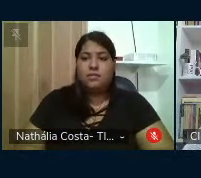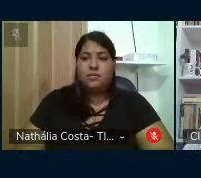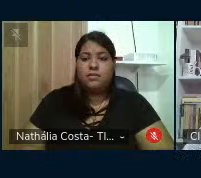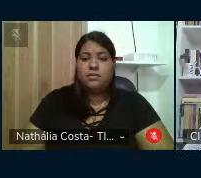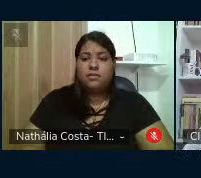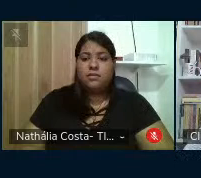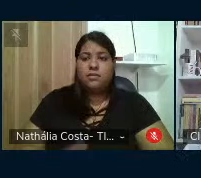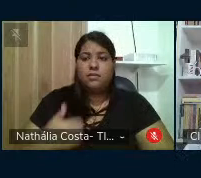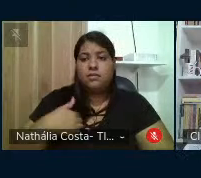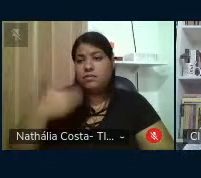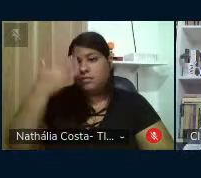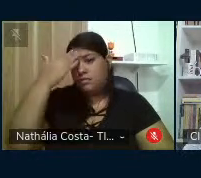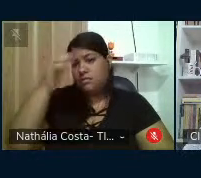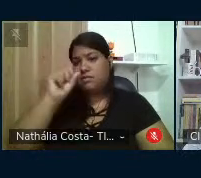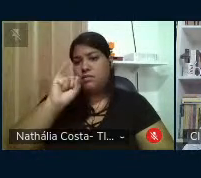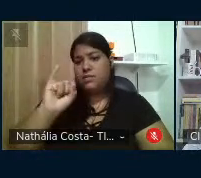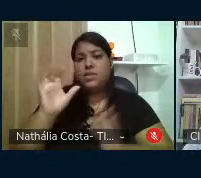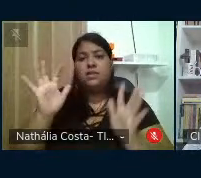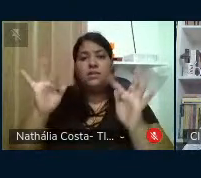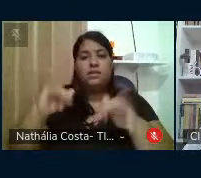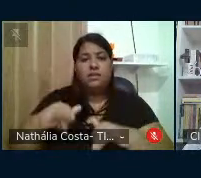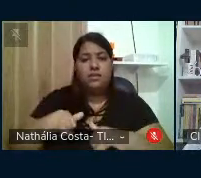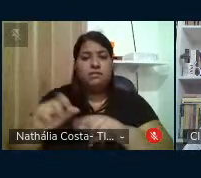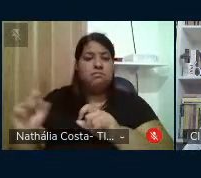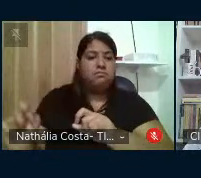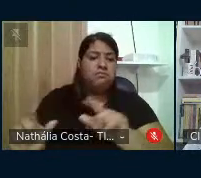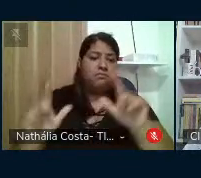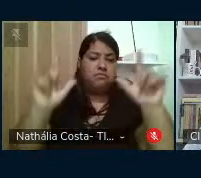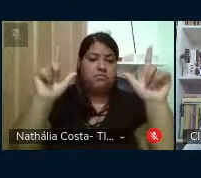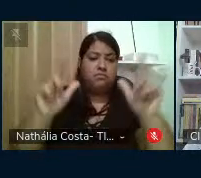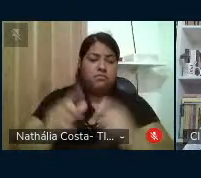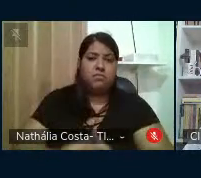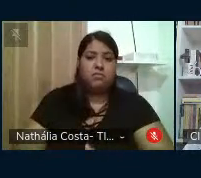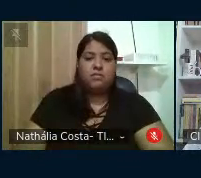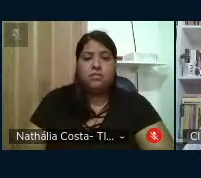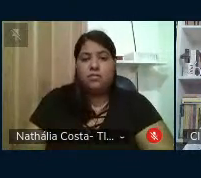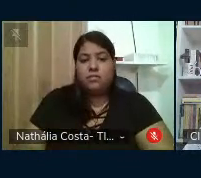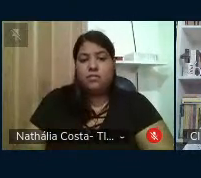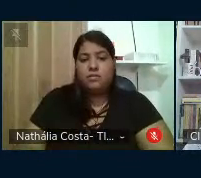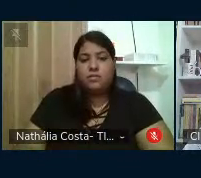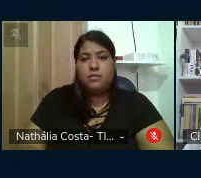Eu não sei se encerrou o compartilhamento, Claudio Lênin.